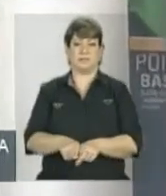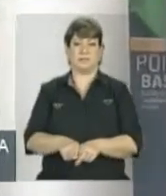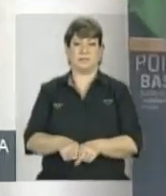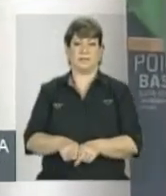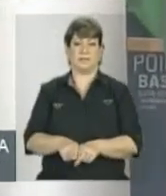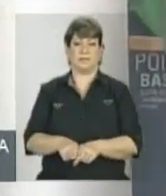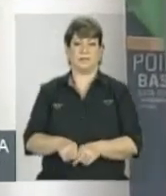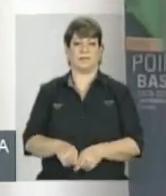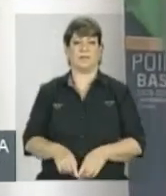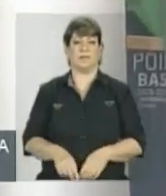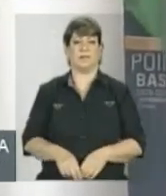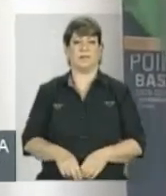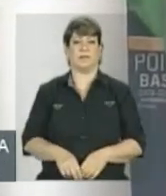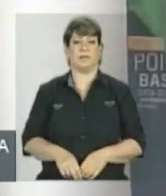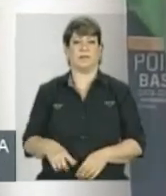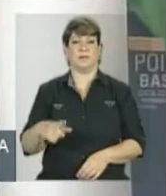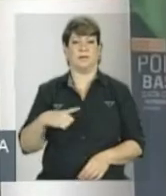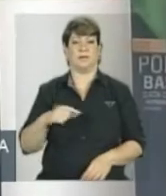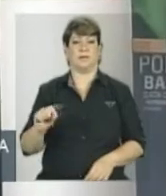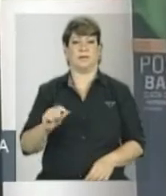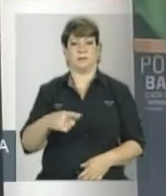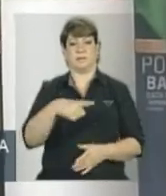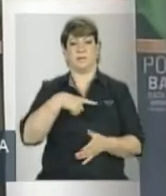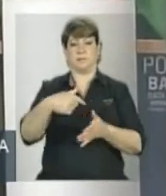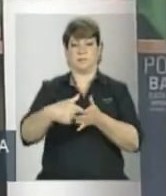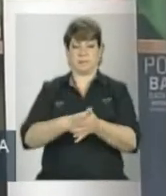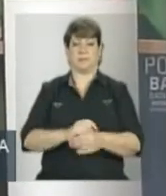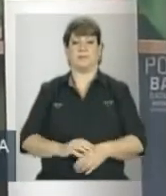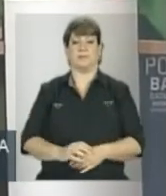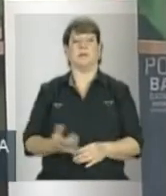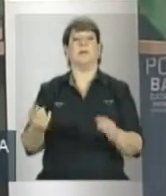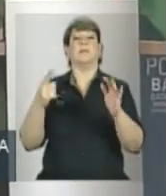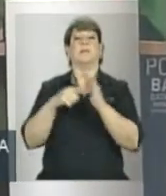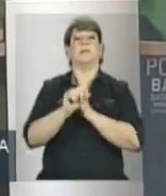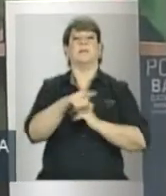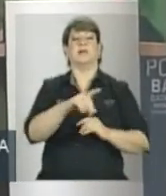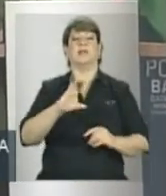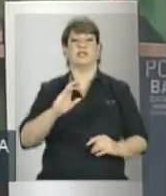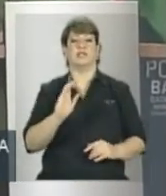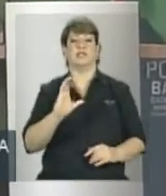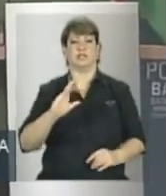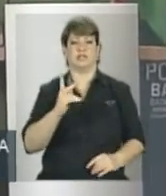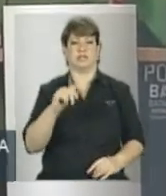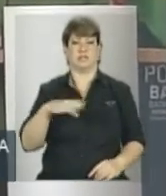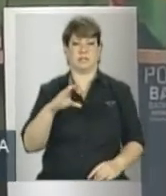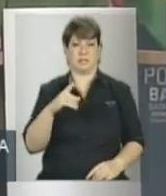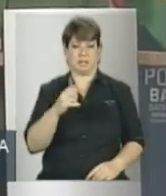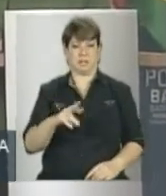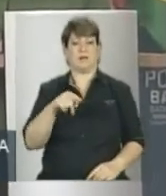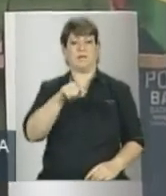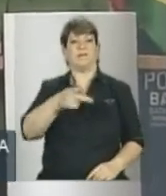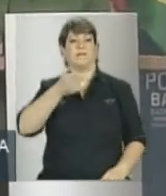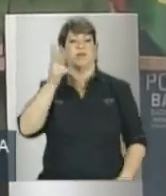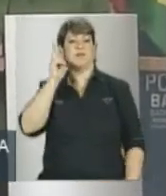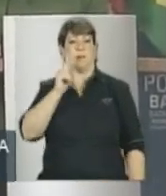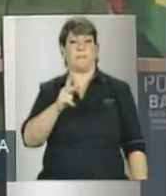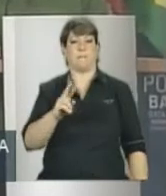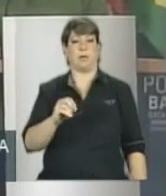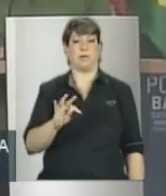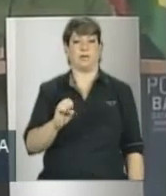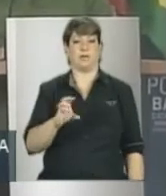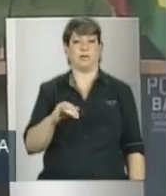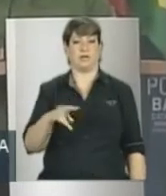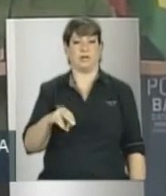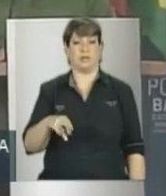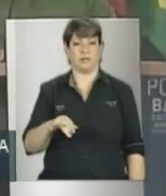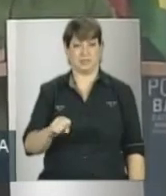A senhora chanceler abordou a questão do proteccionismo, recebeu